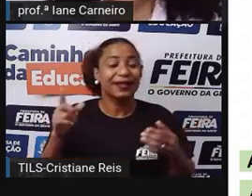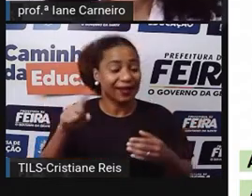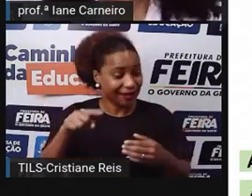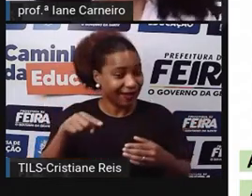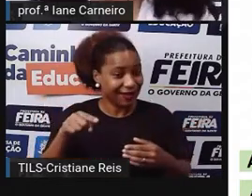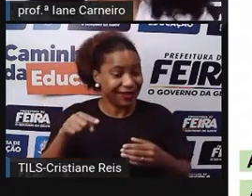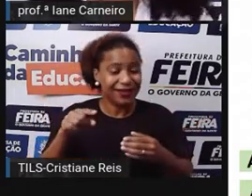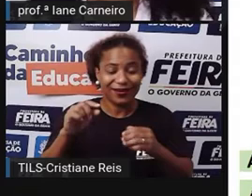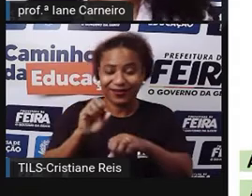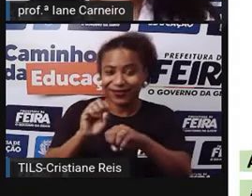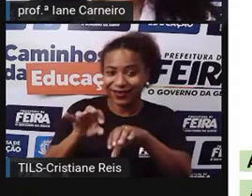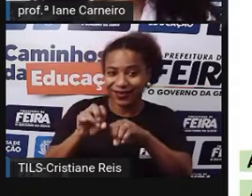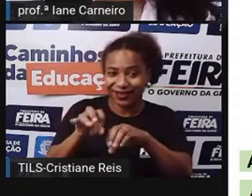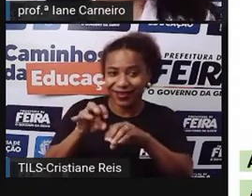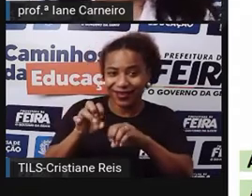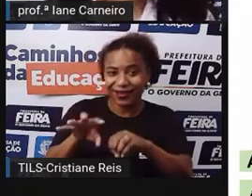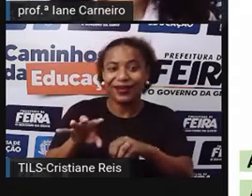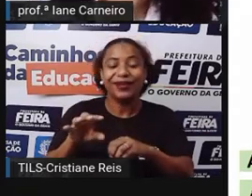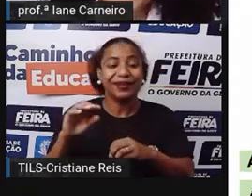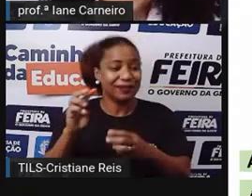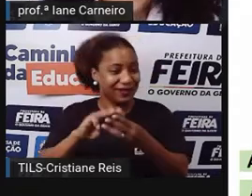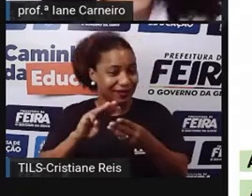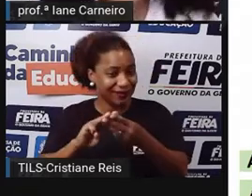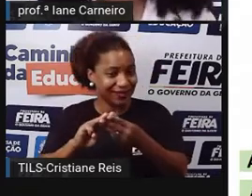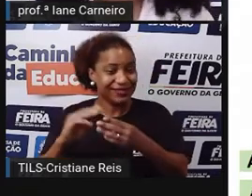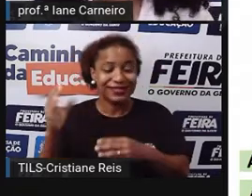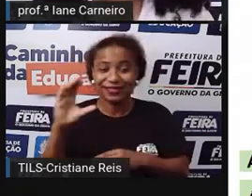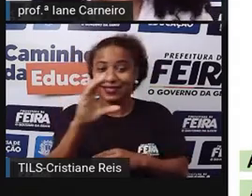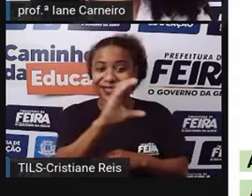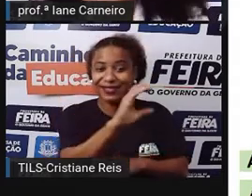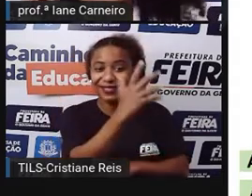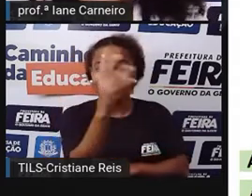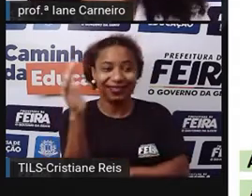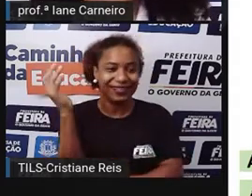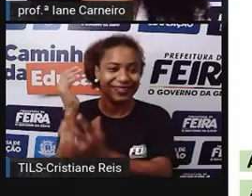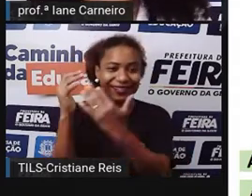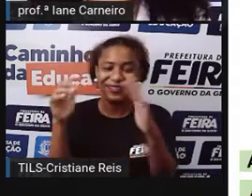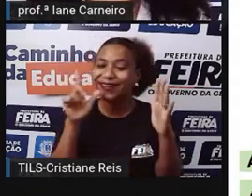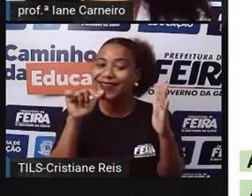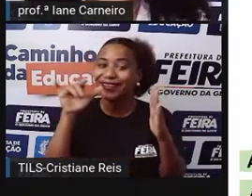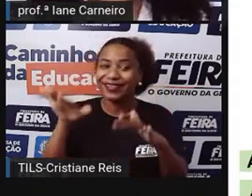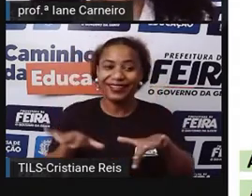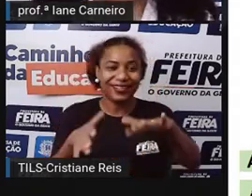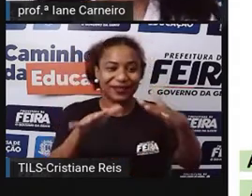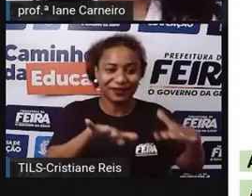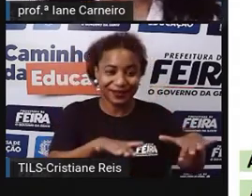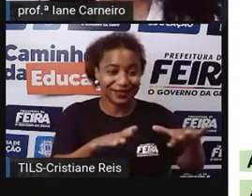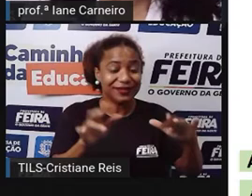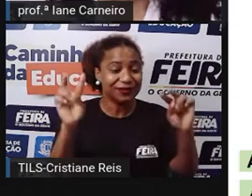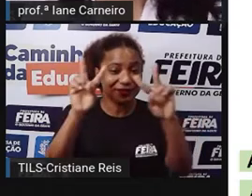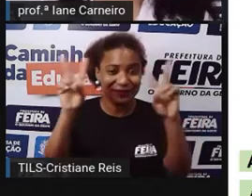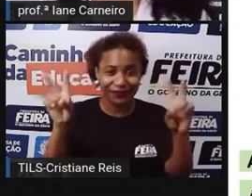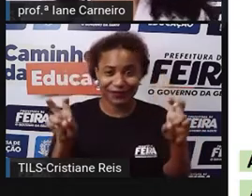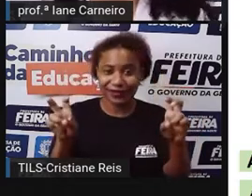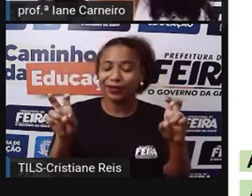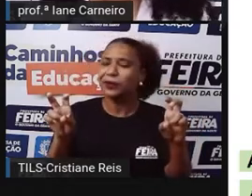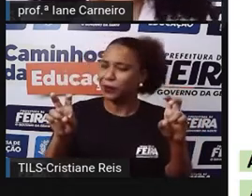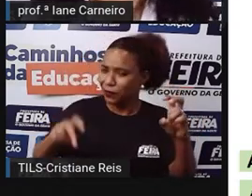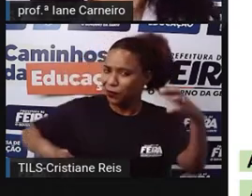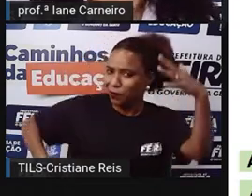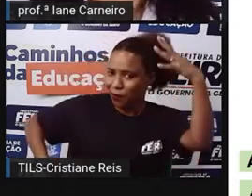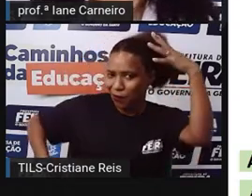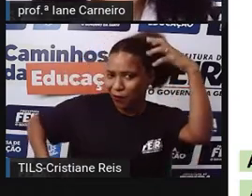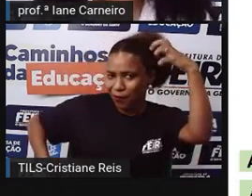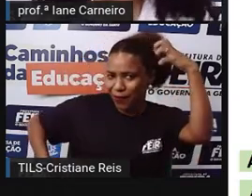natureza, aula de número 174 e a gente vai falar, olha só o tema da nossa aula, o macaco foi a